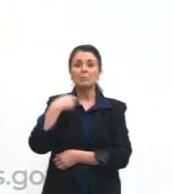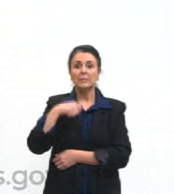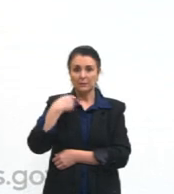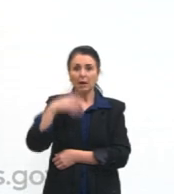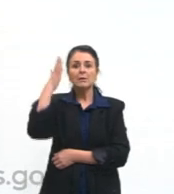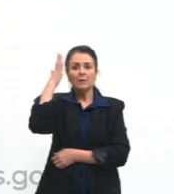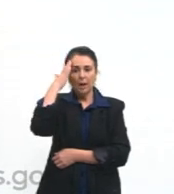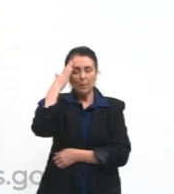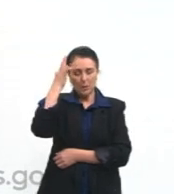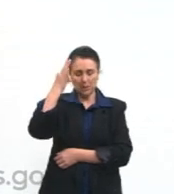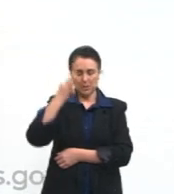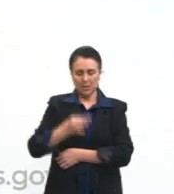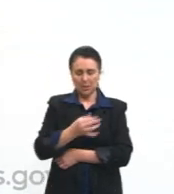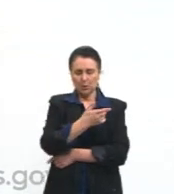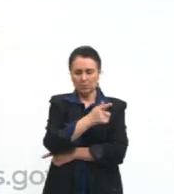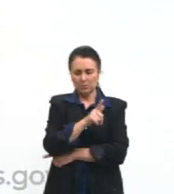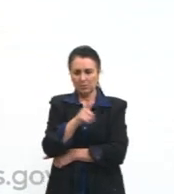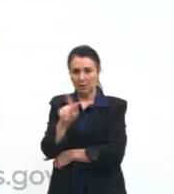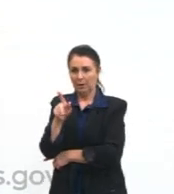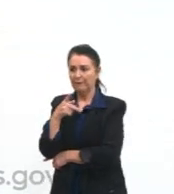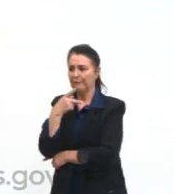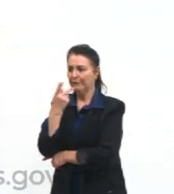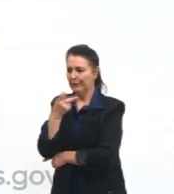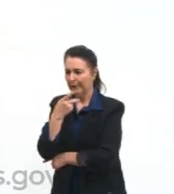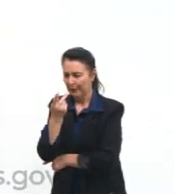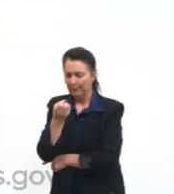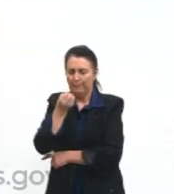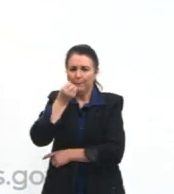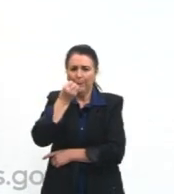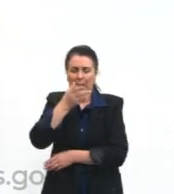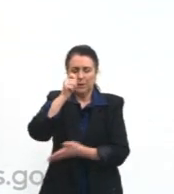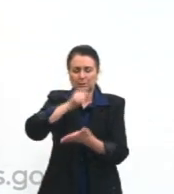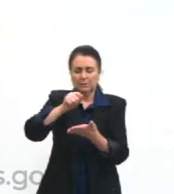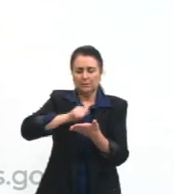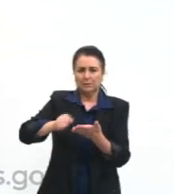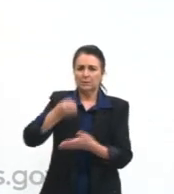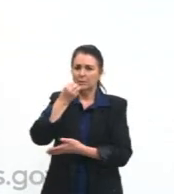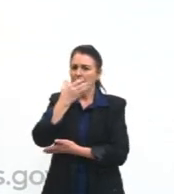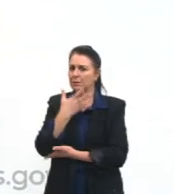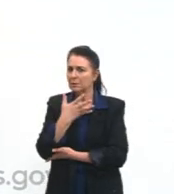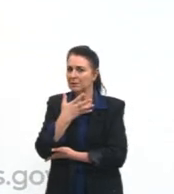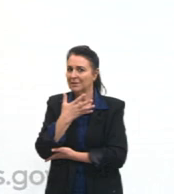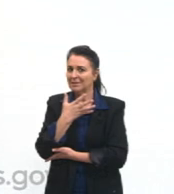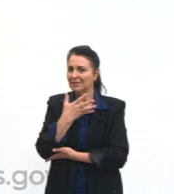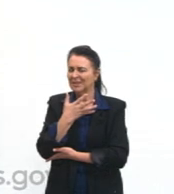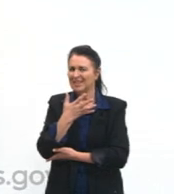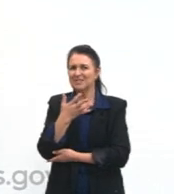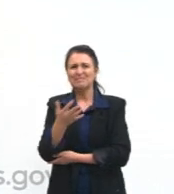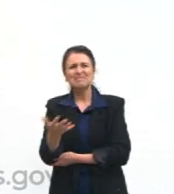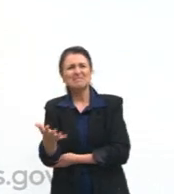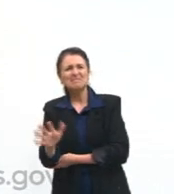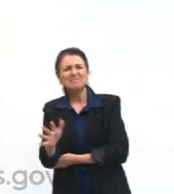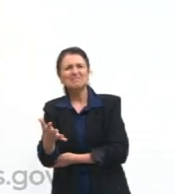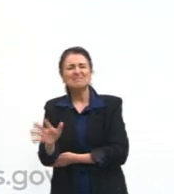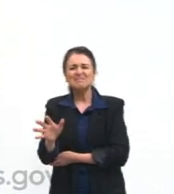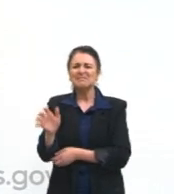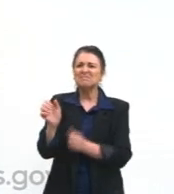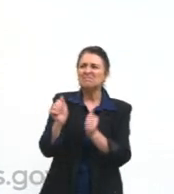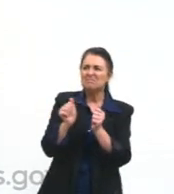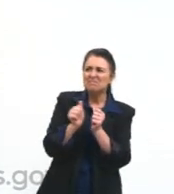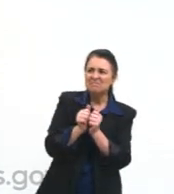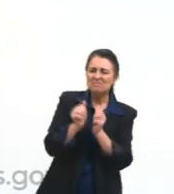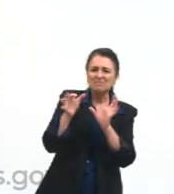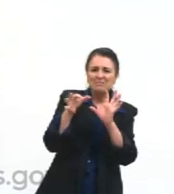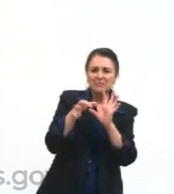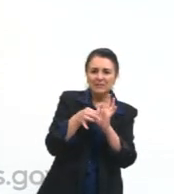gramática para falar e escrever bem. É mais ou menos, assim, uma junção daquilo que a gente